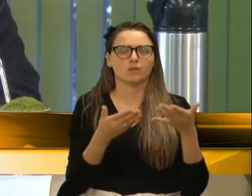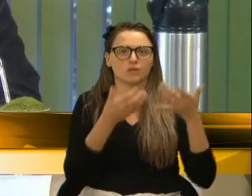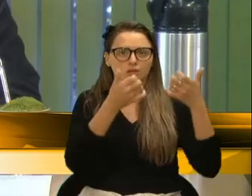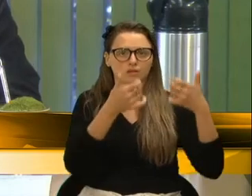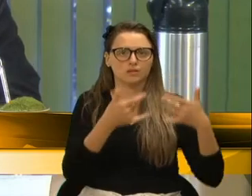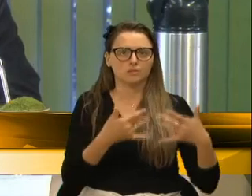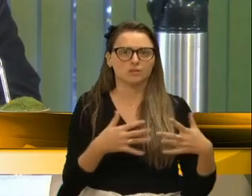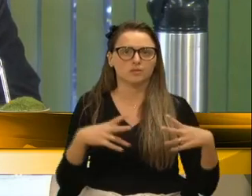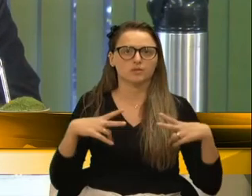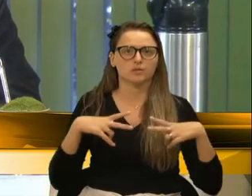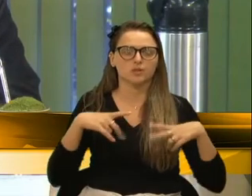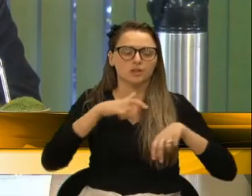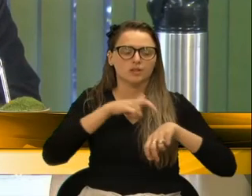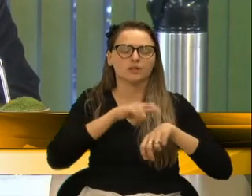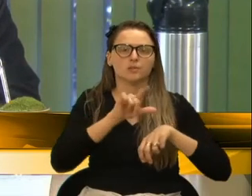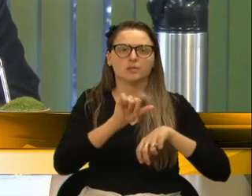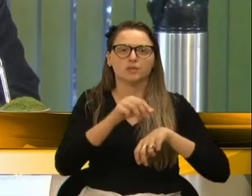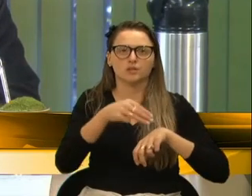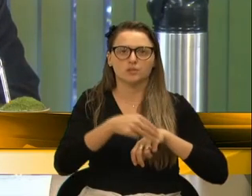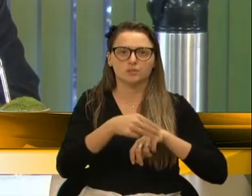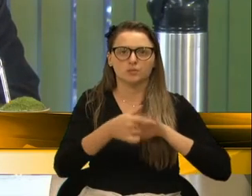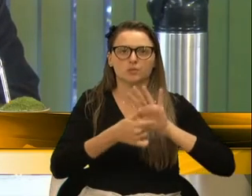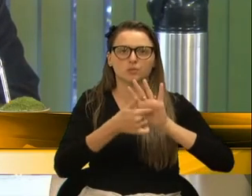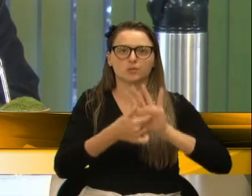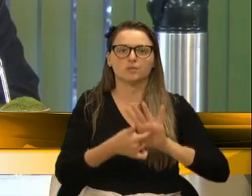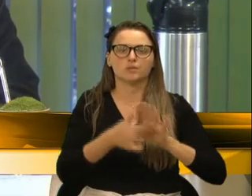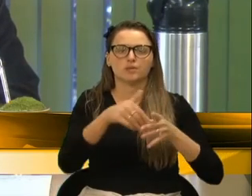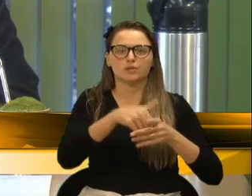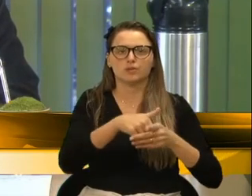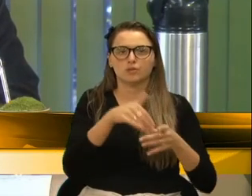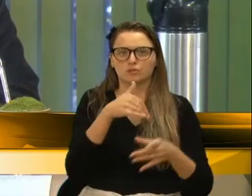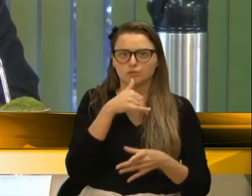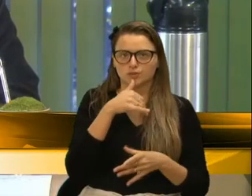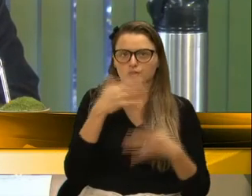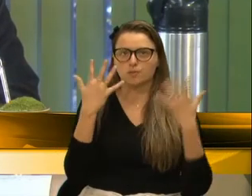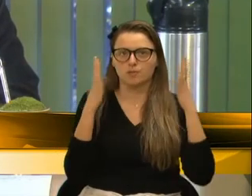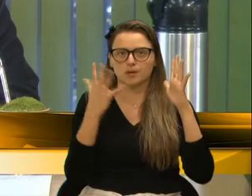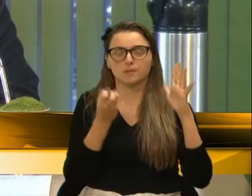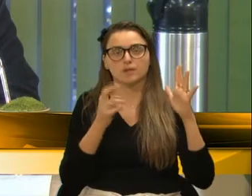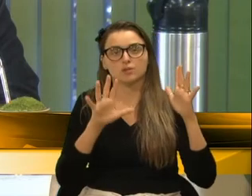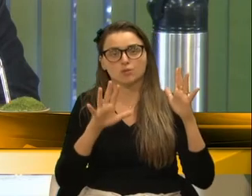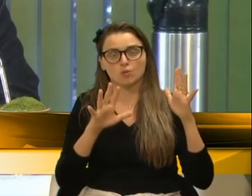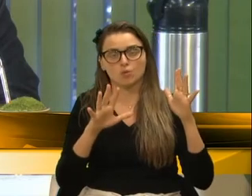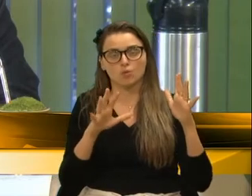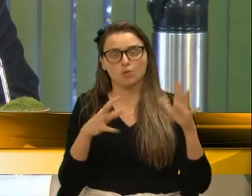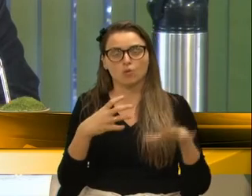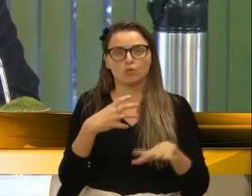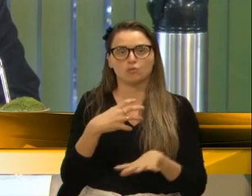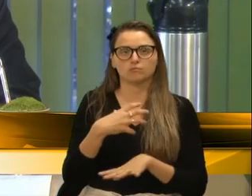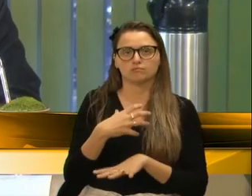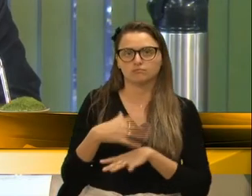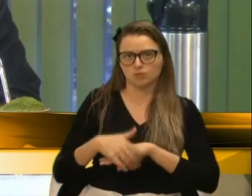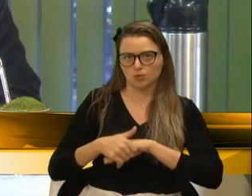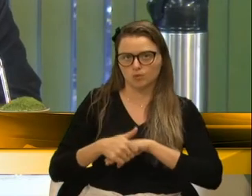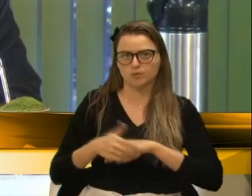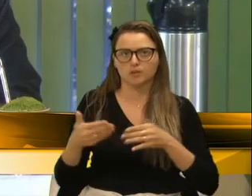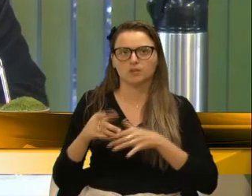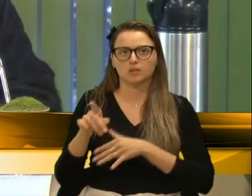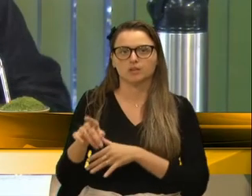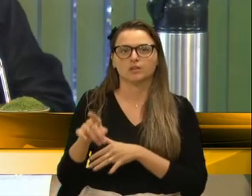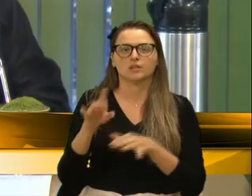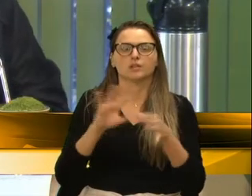Pequenas comunicações pelo tempo de 10 minutos para apresentação de votos de pesar, de louvor ou de congratulações. Peço a palavra, senhor.